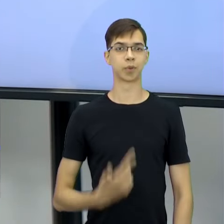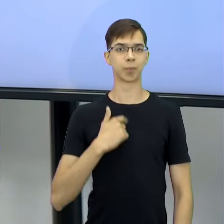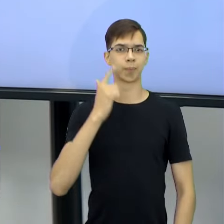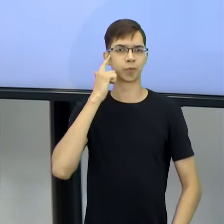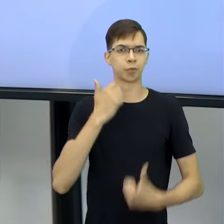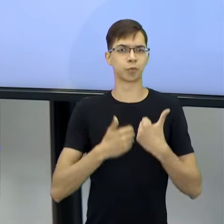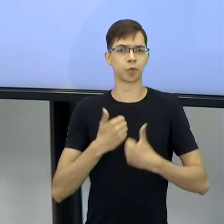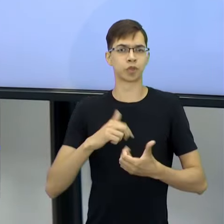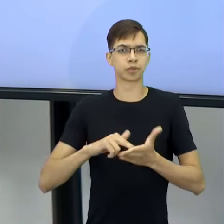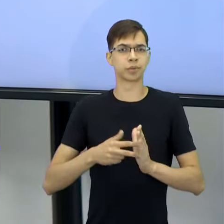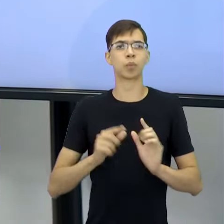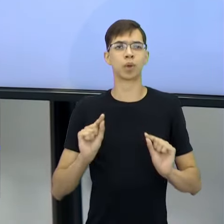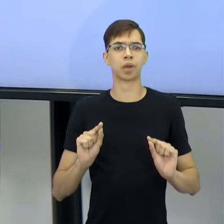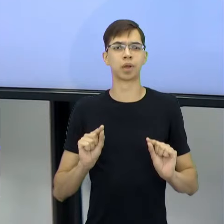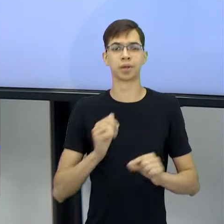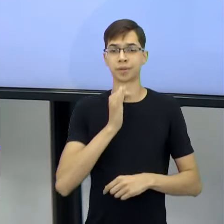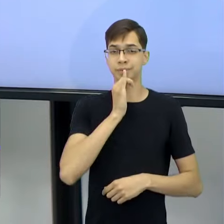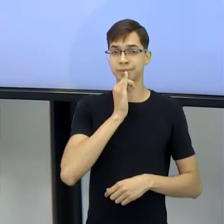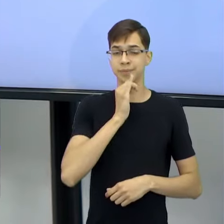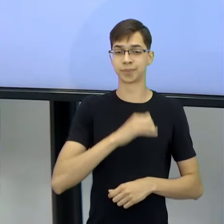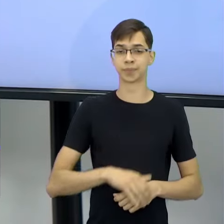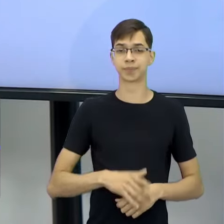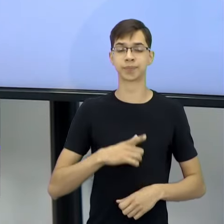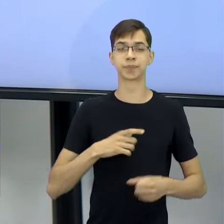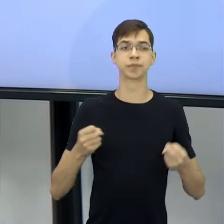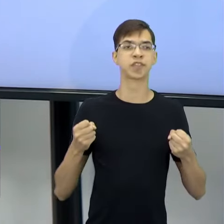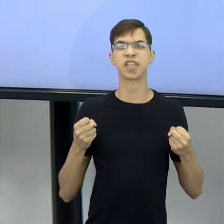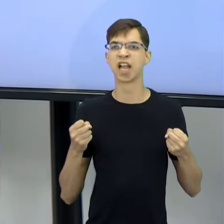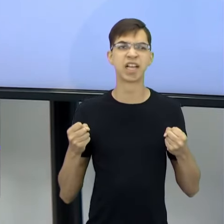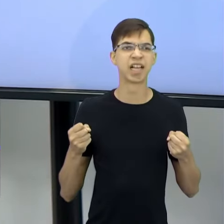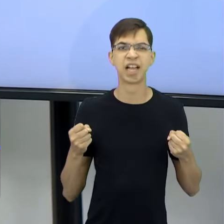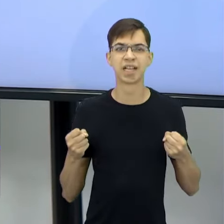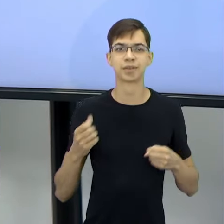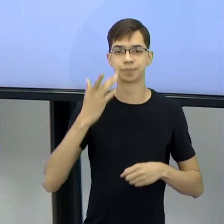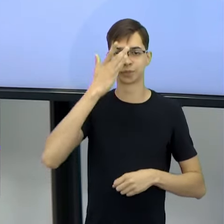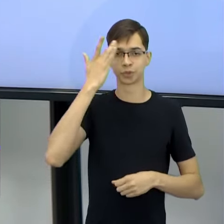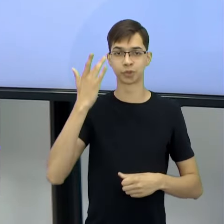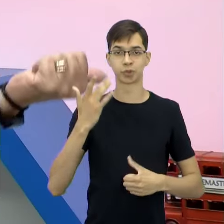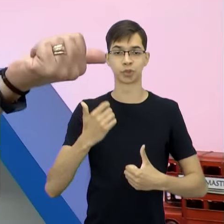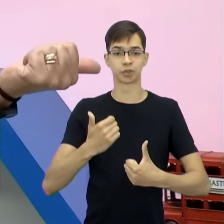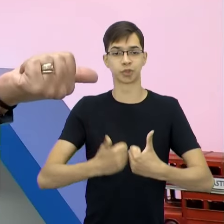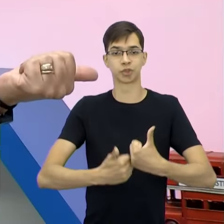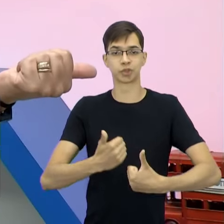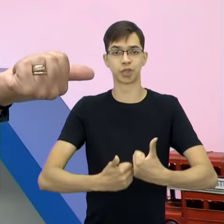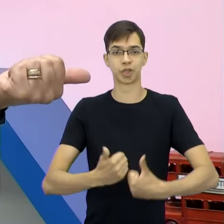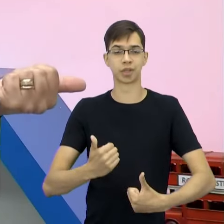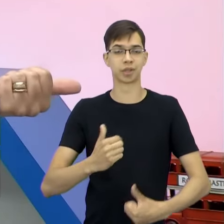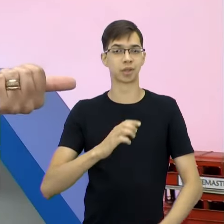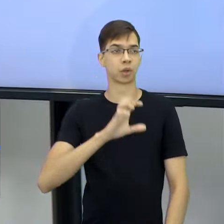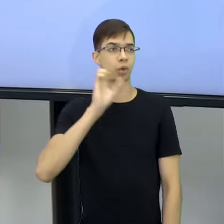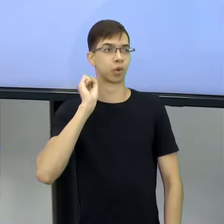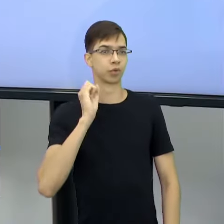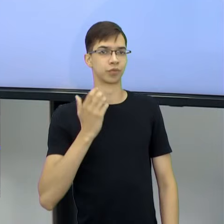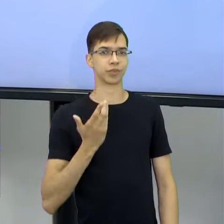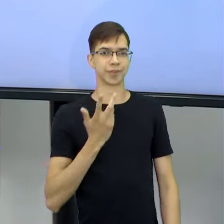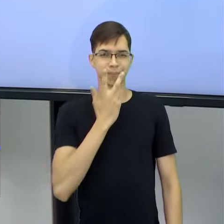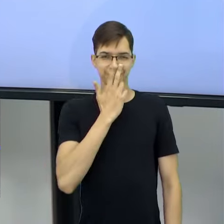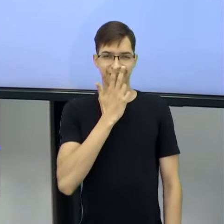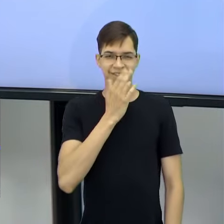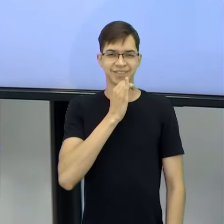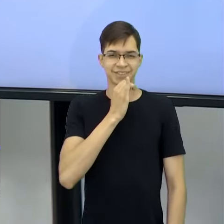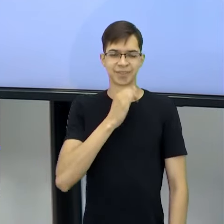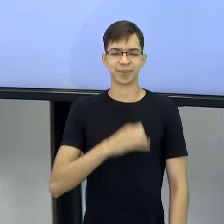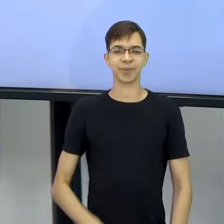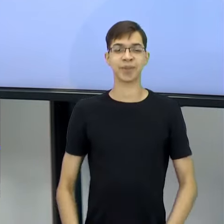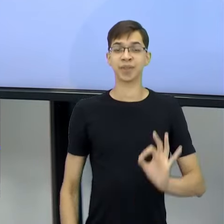aquilo. O cara gritava no alambrado e o jogador escutava ali, né? E você estava longe. Sim, mas eu ouvi... Mesmo passando na